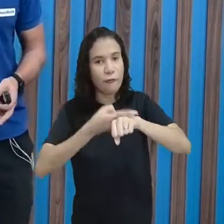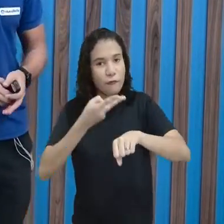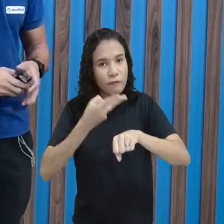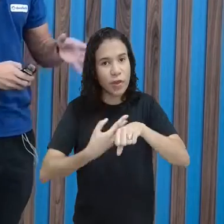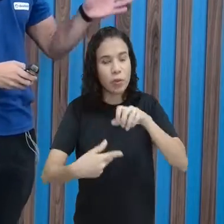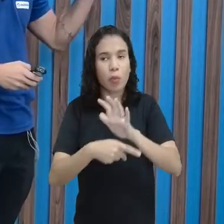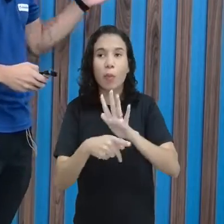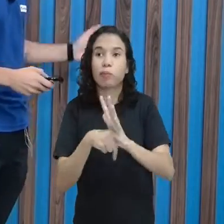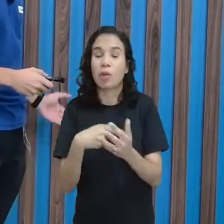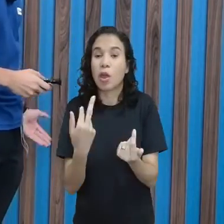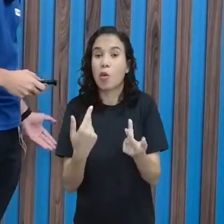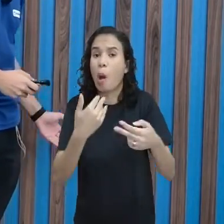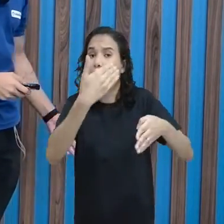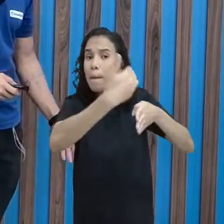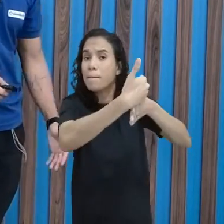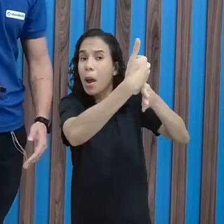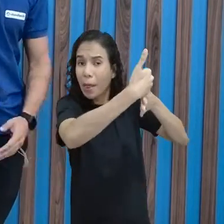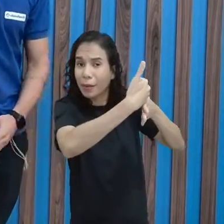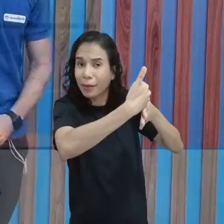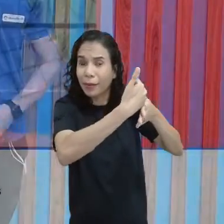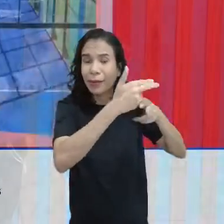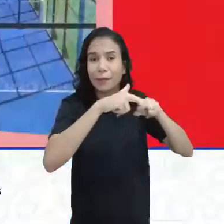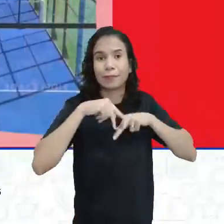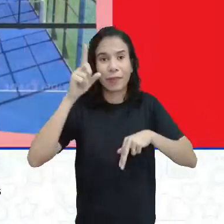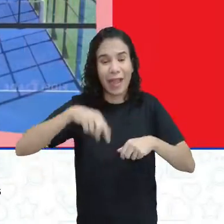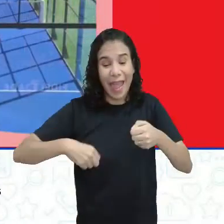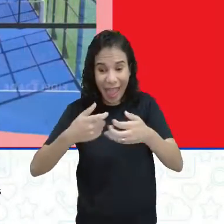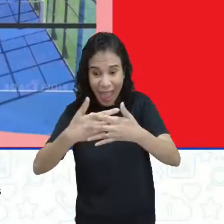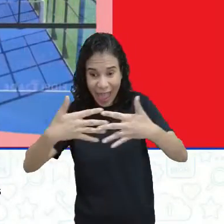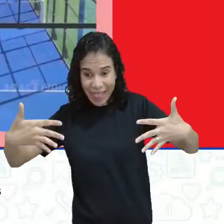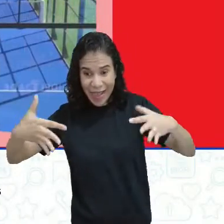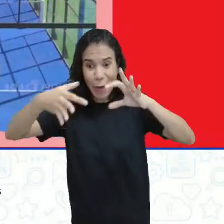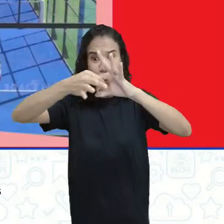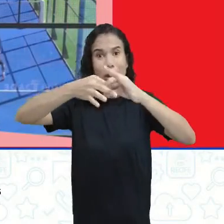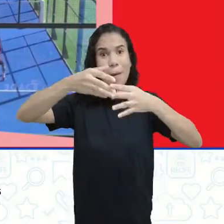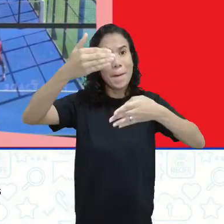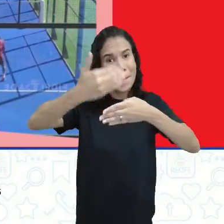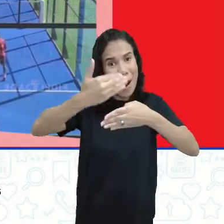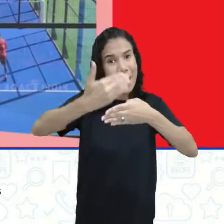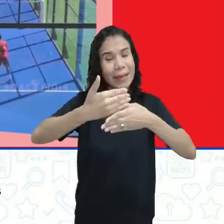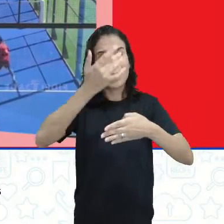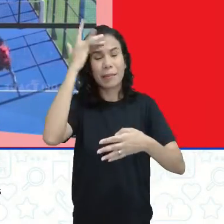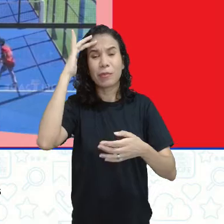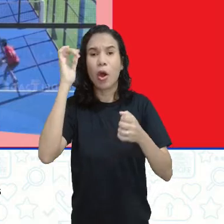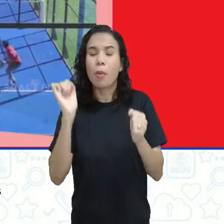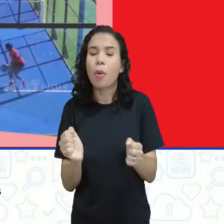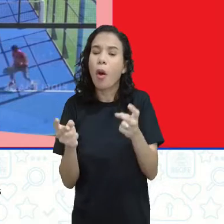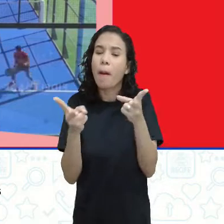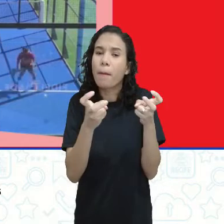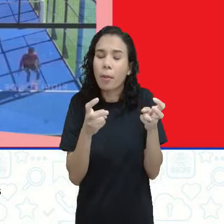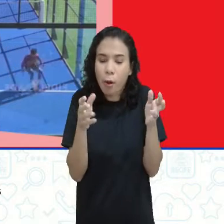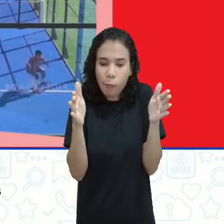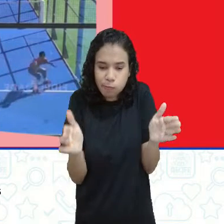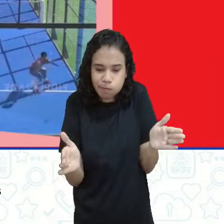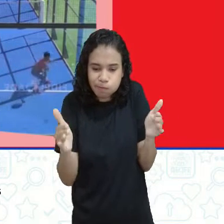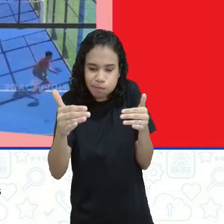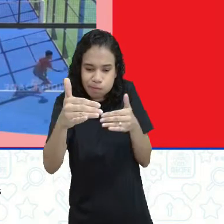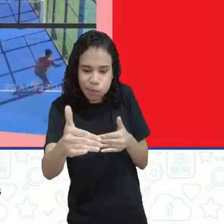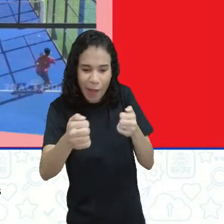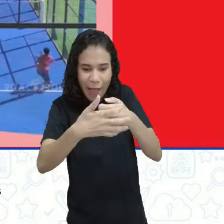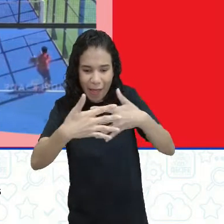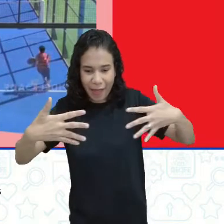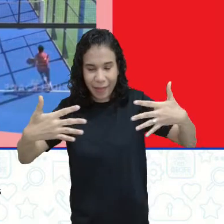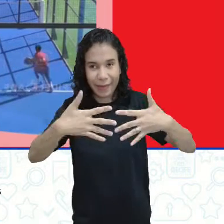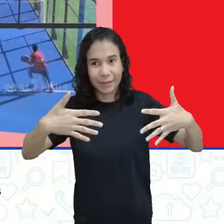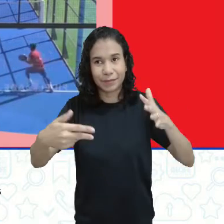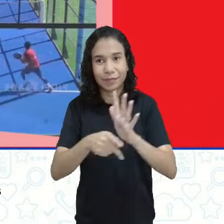como se fosse uma parede. Então, vejam, é de rede e parede. E aí, podem observar no vídeo, né? Aí, ó, o